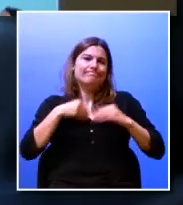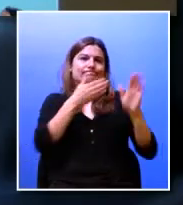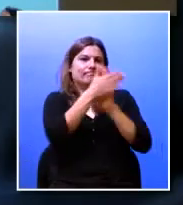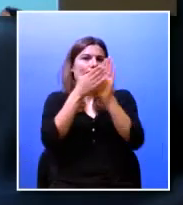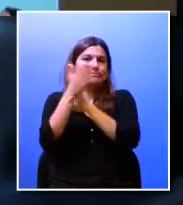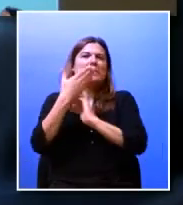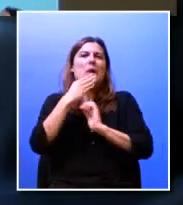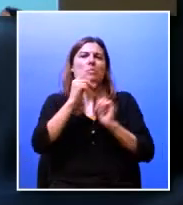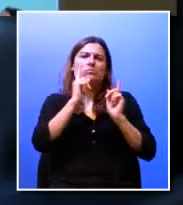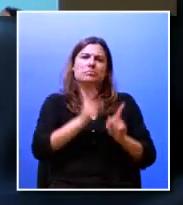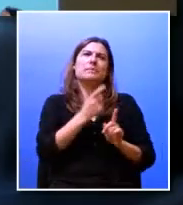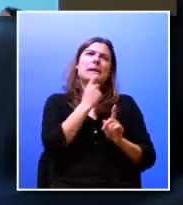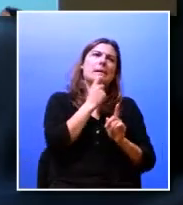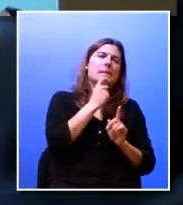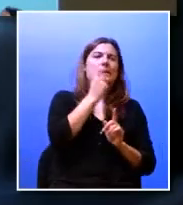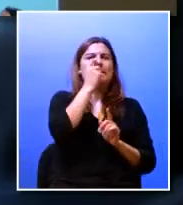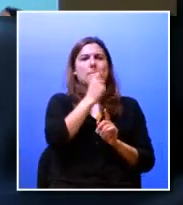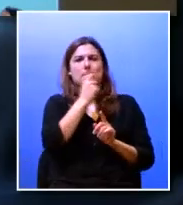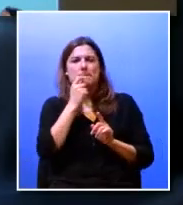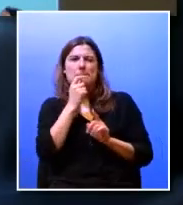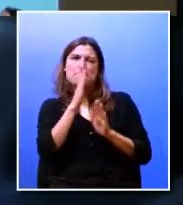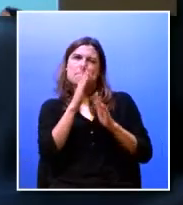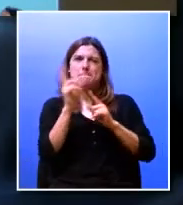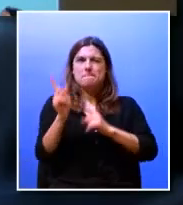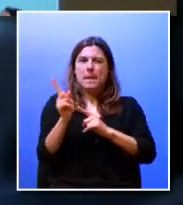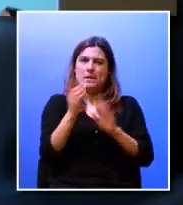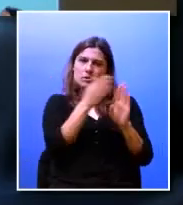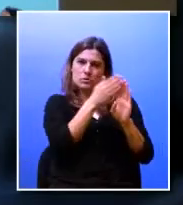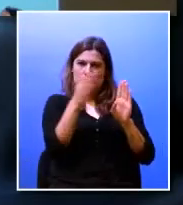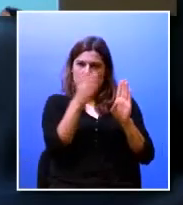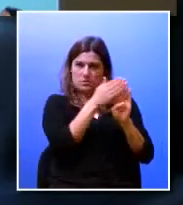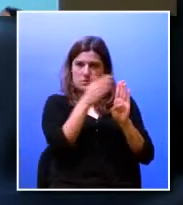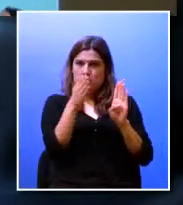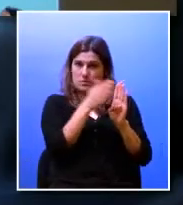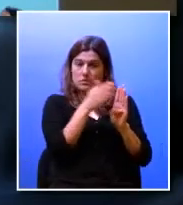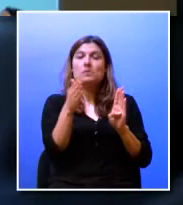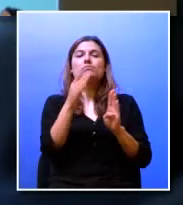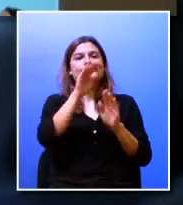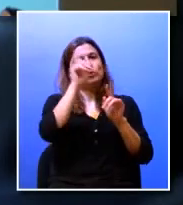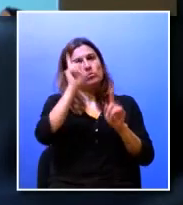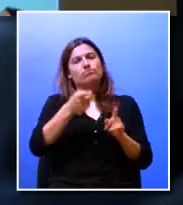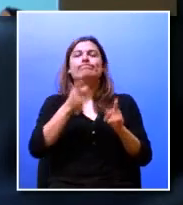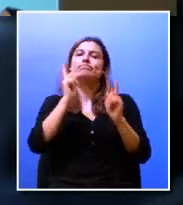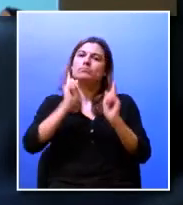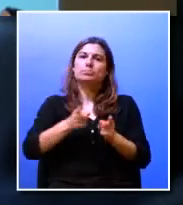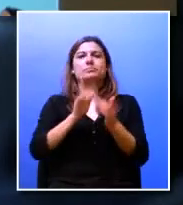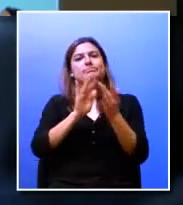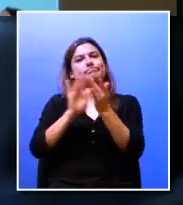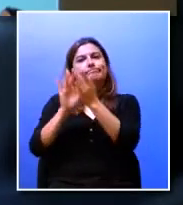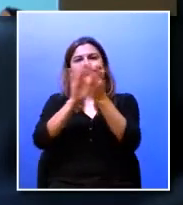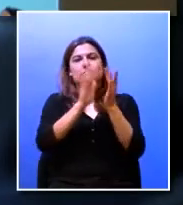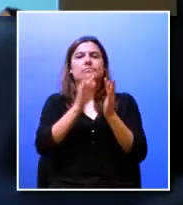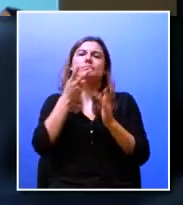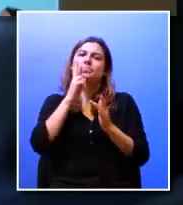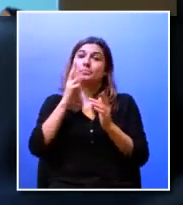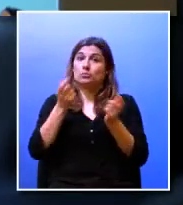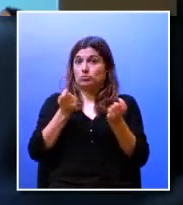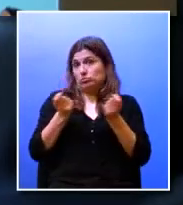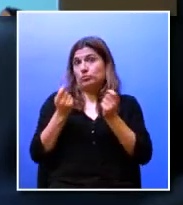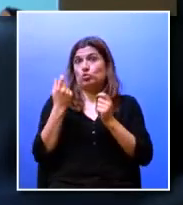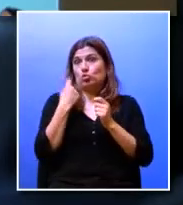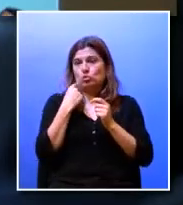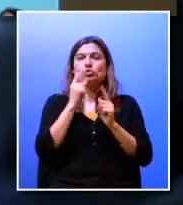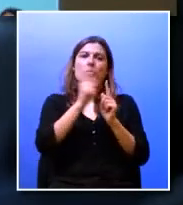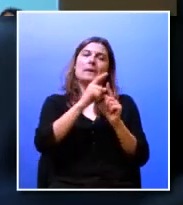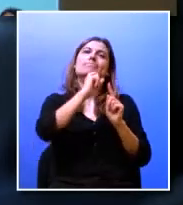partir de abril maio março começam a contactar os diretores de curso a manifestar a sua disponibilidade e o seu interesse em acolher